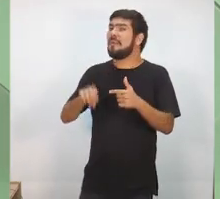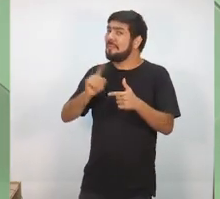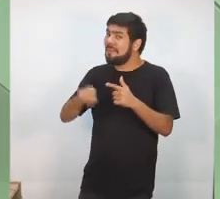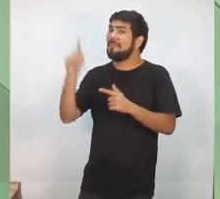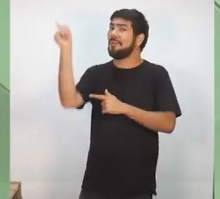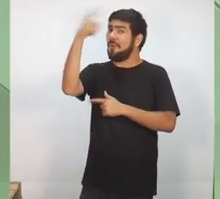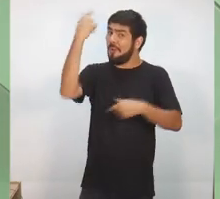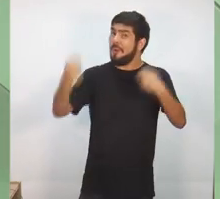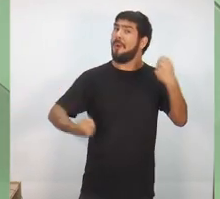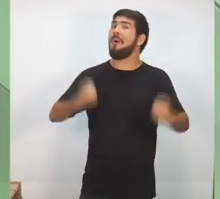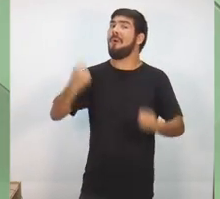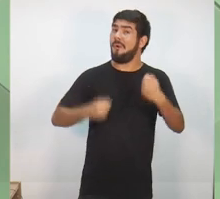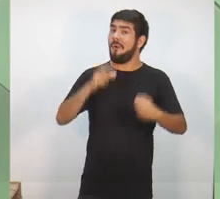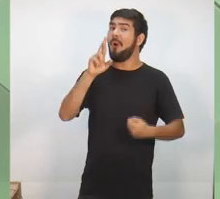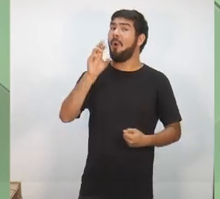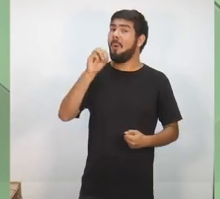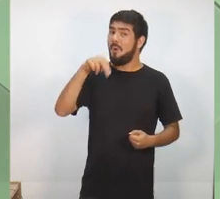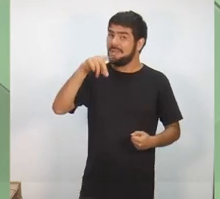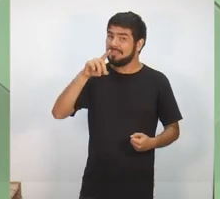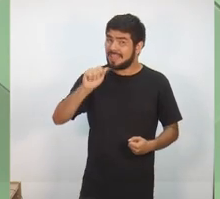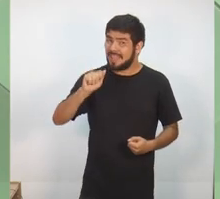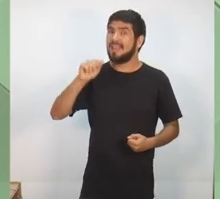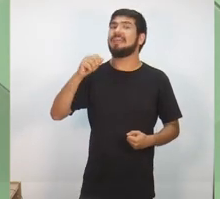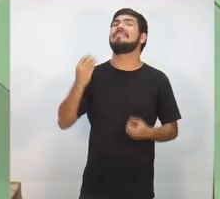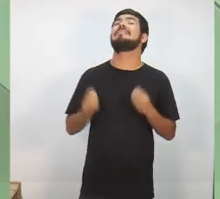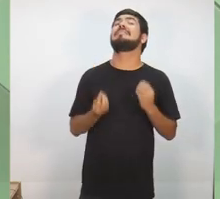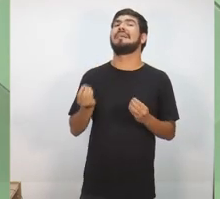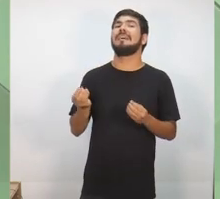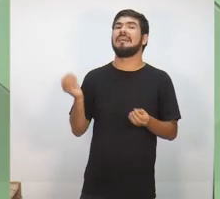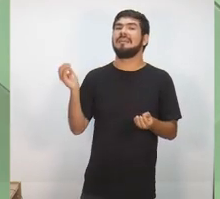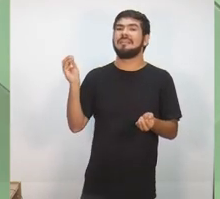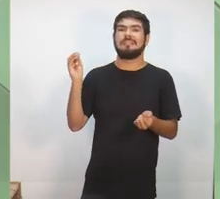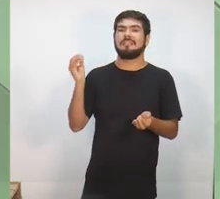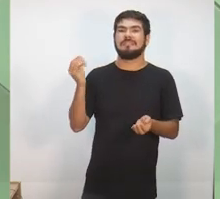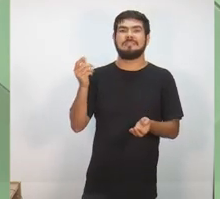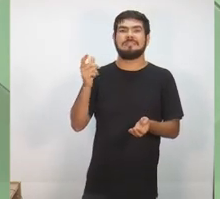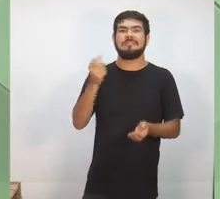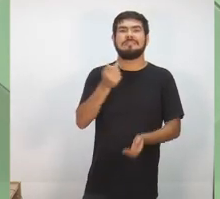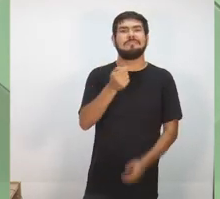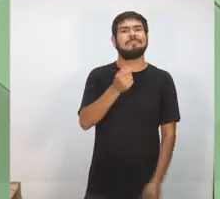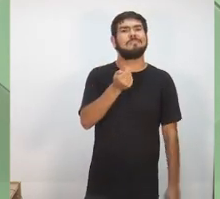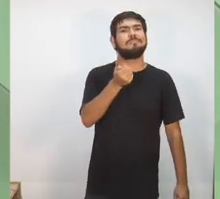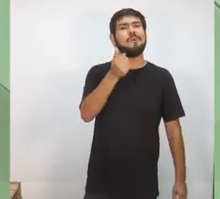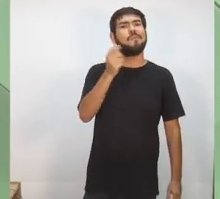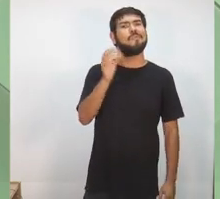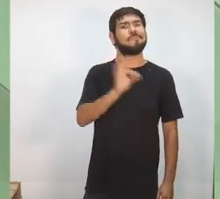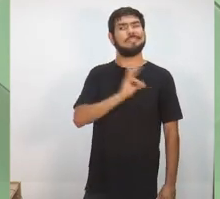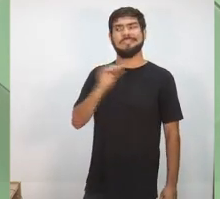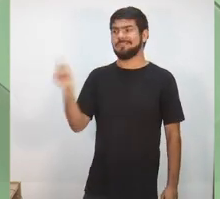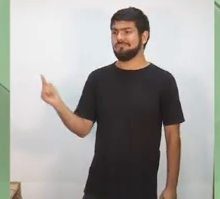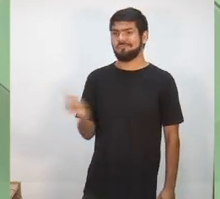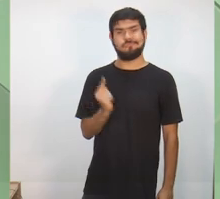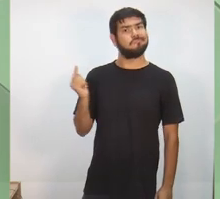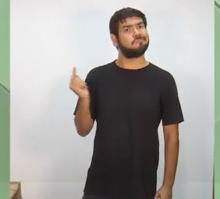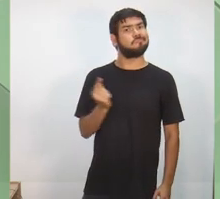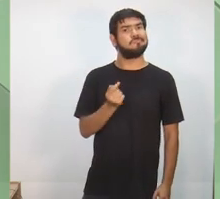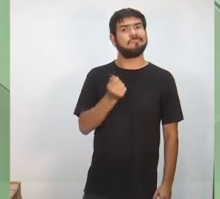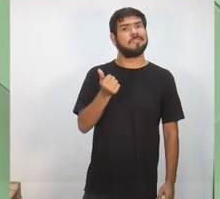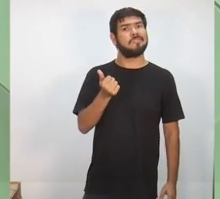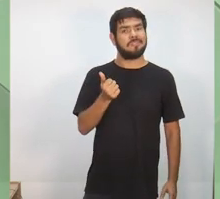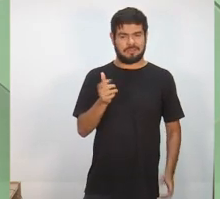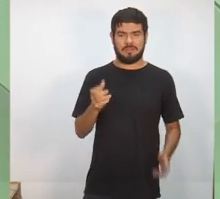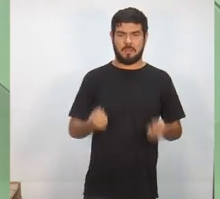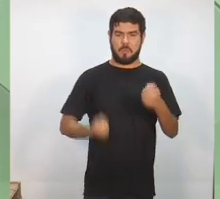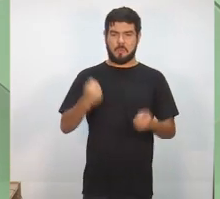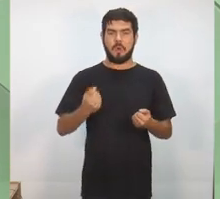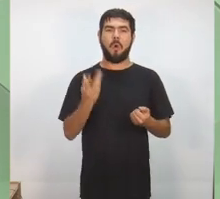ele foi implantado há aproximadamente 5 anos, é que não tinha efetivo para isso. No momento em que ele foi implantado em 3 zonas, aí começou a